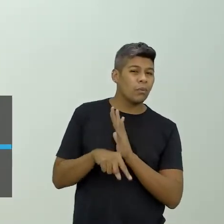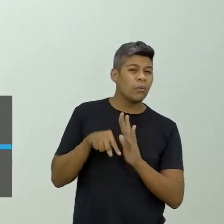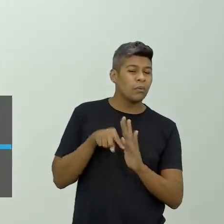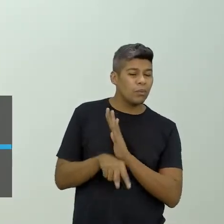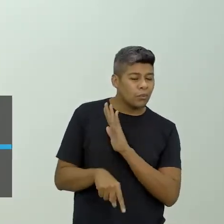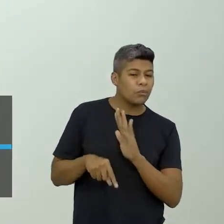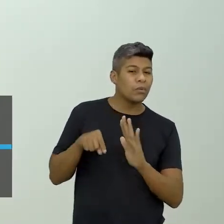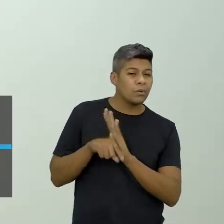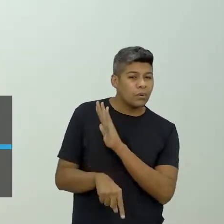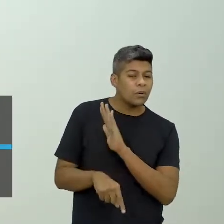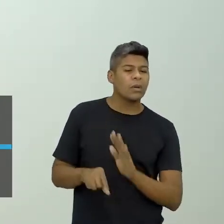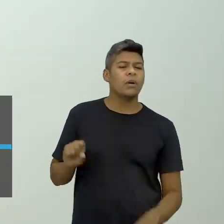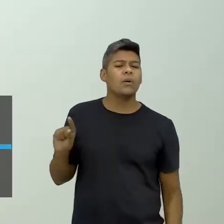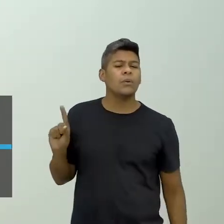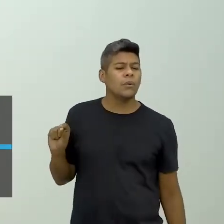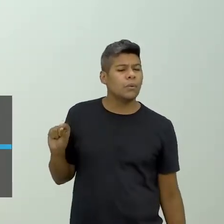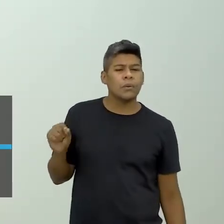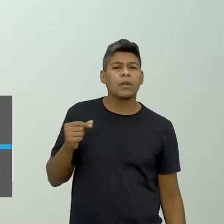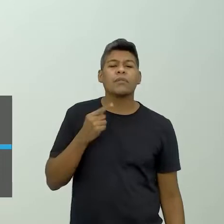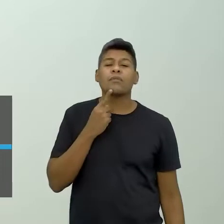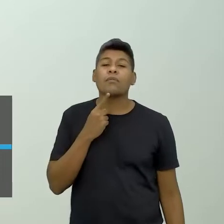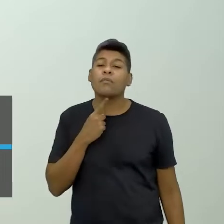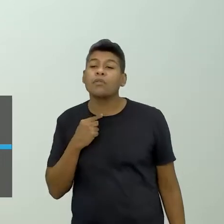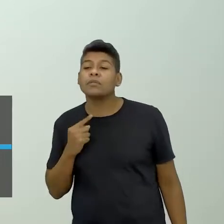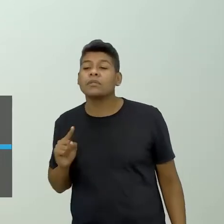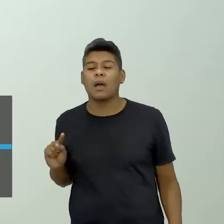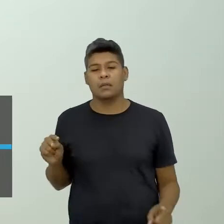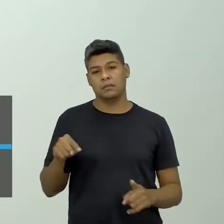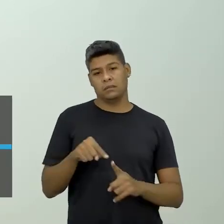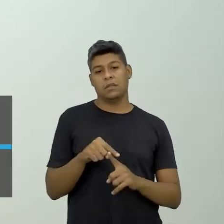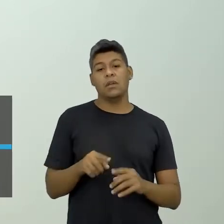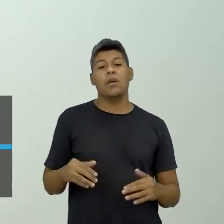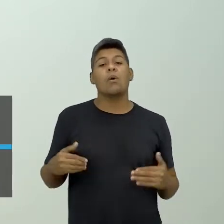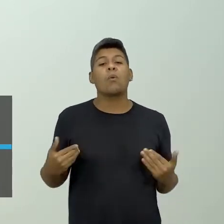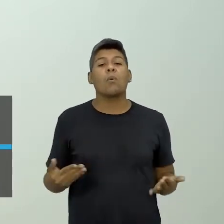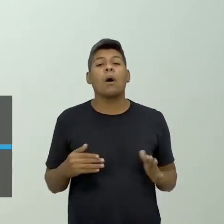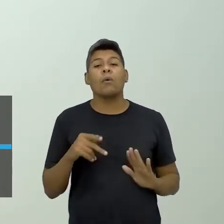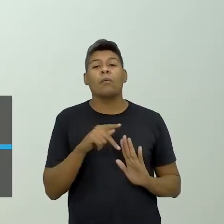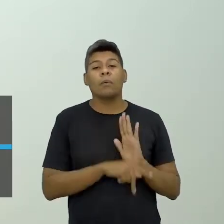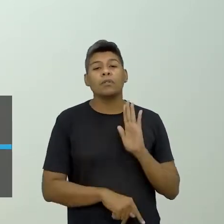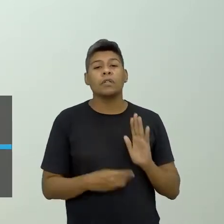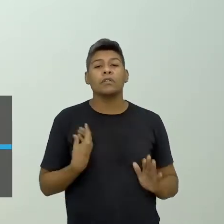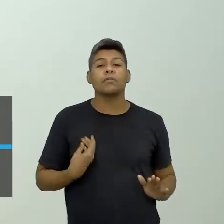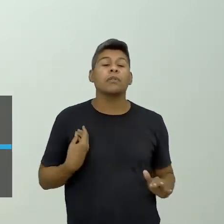disparadoras, o que eu desejo alcançar, né. Qual o meu projeto de vida?